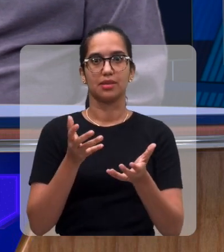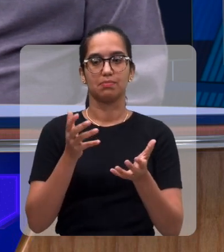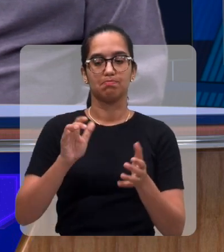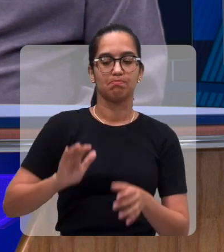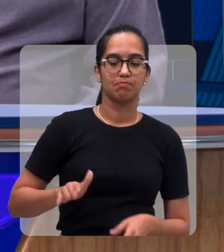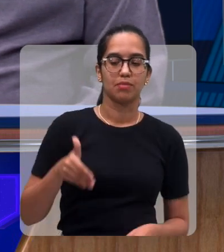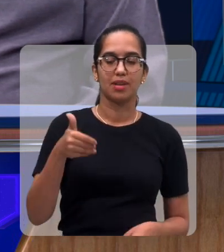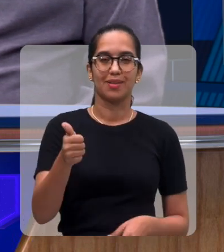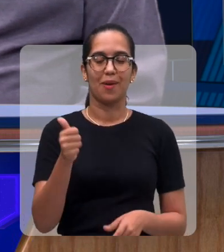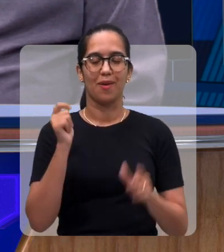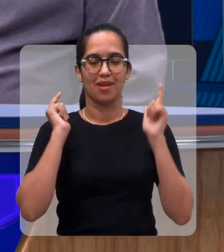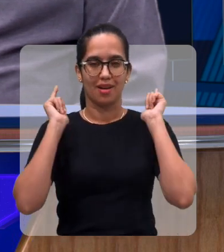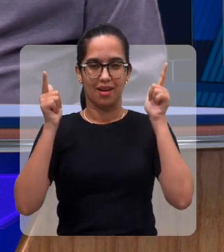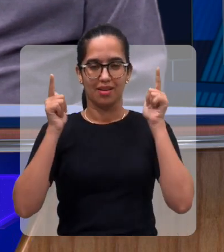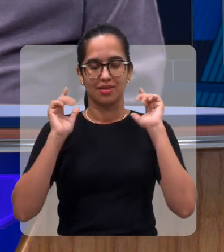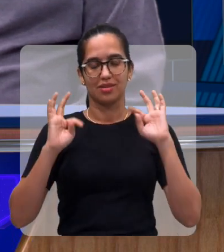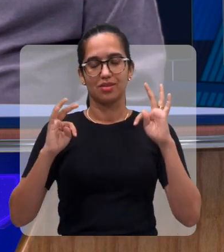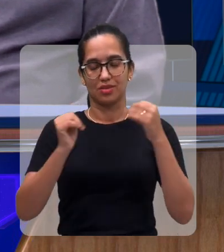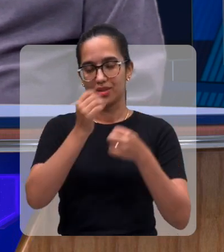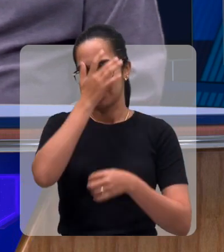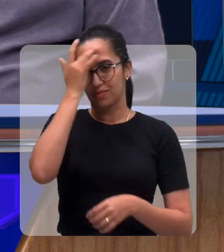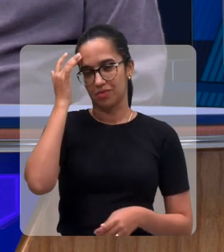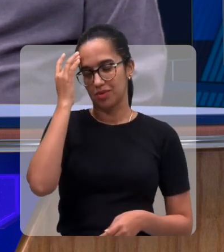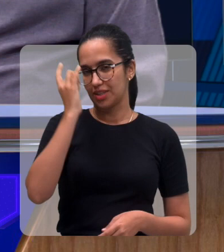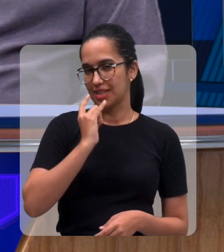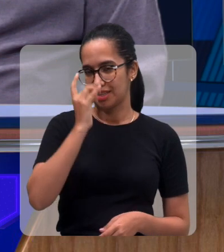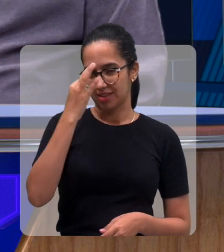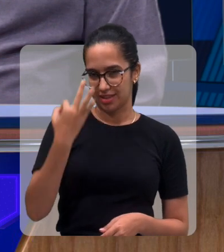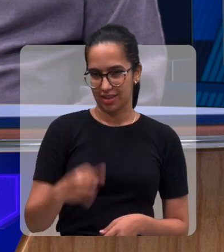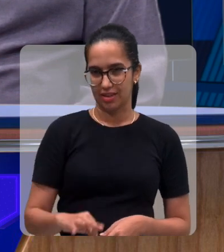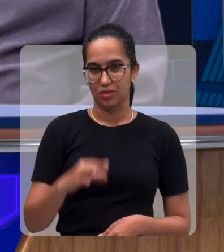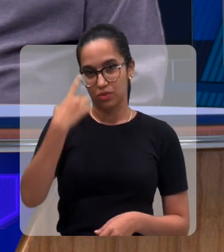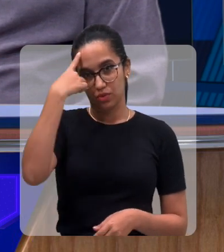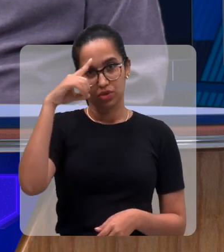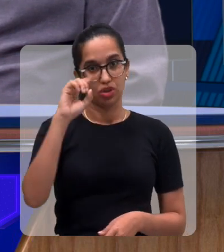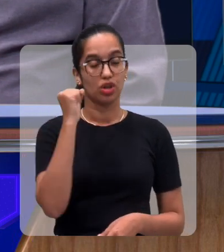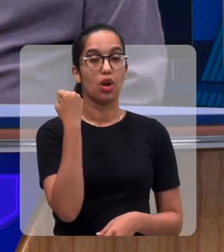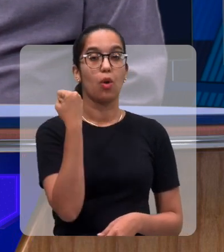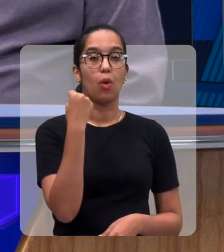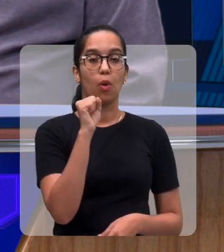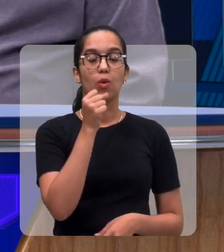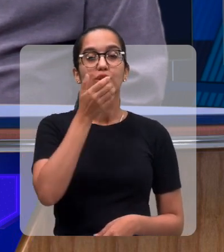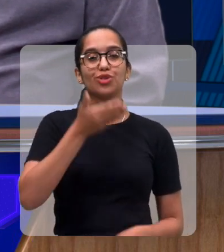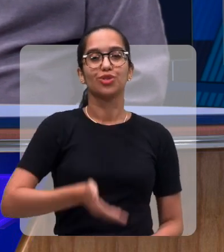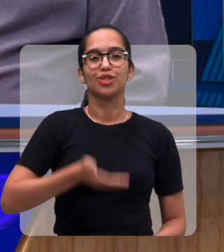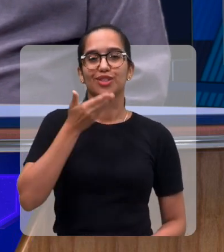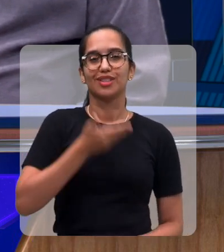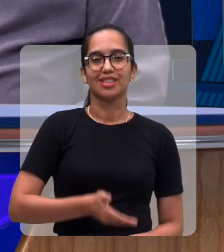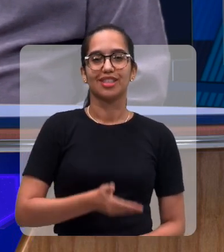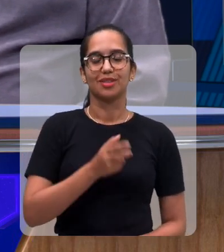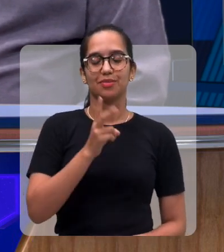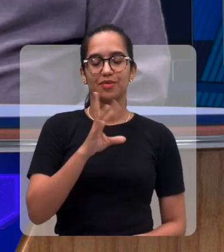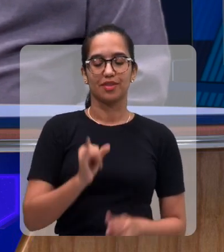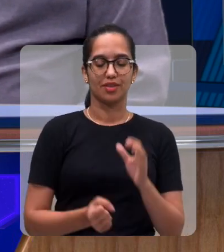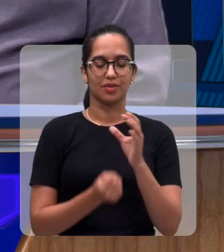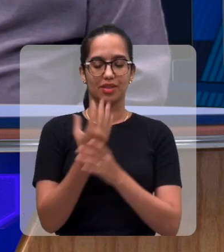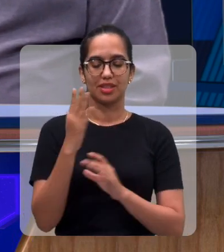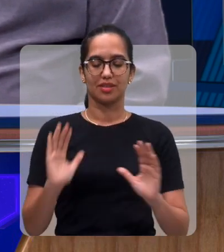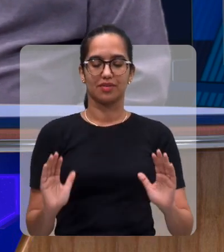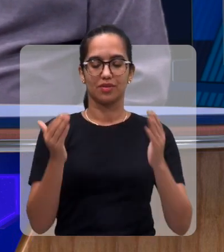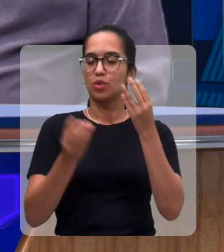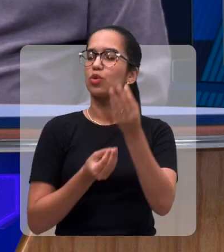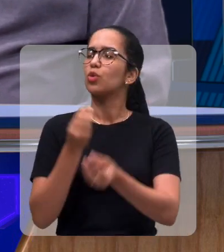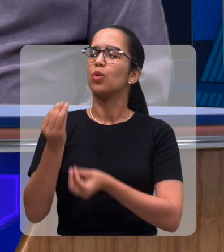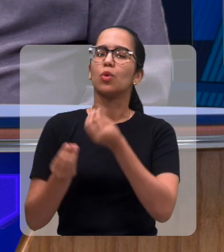às pessoas com deficiência visual, não é isso? Dia 8 de dezembro, festival. Como